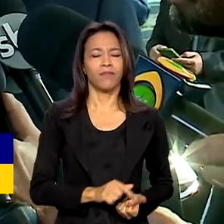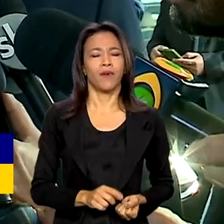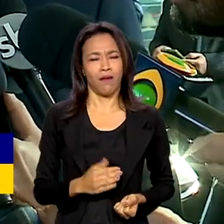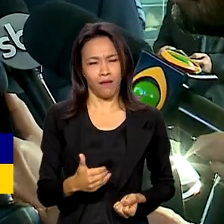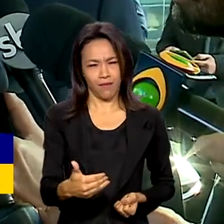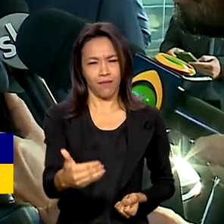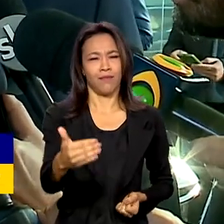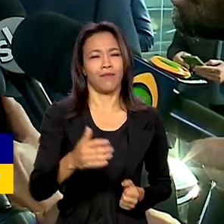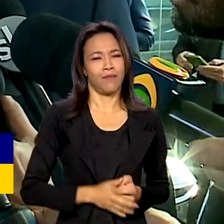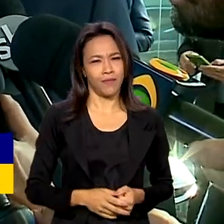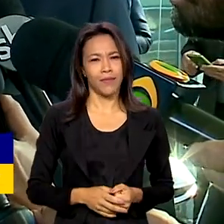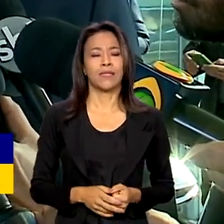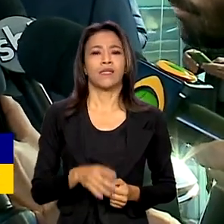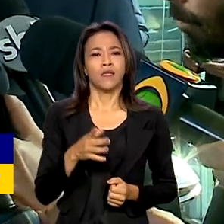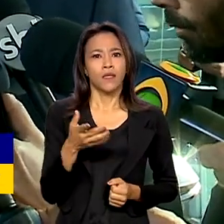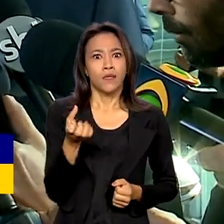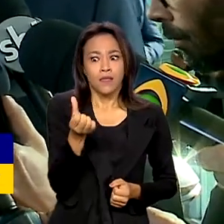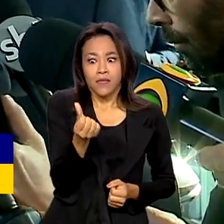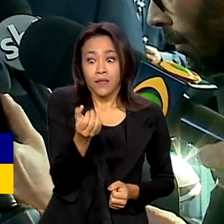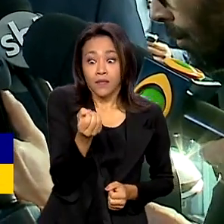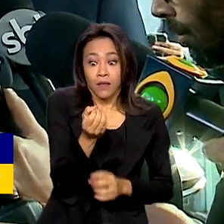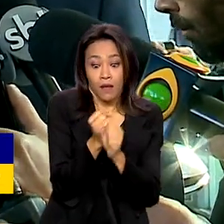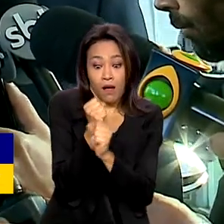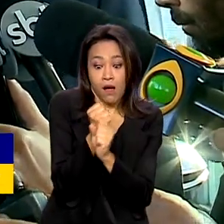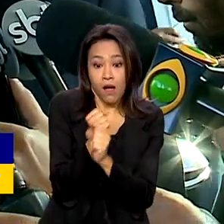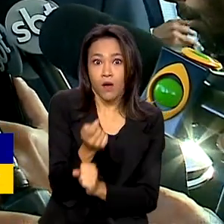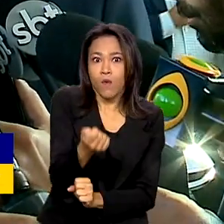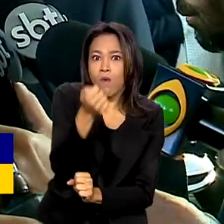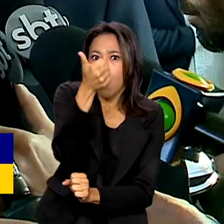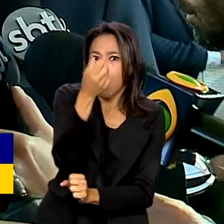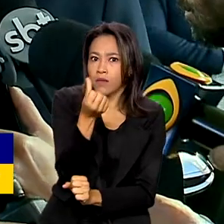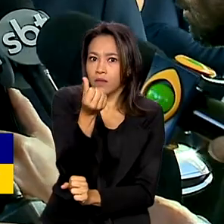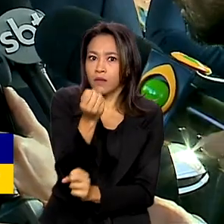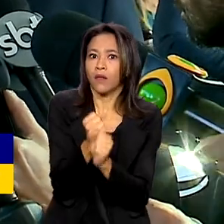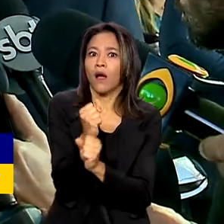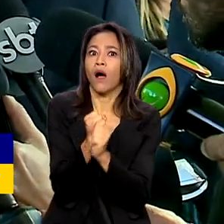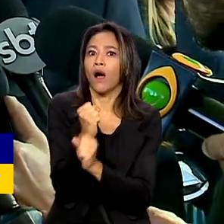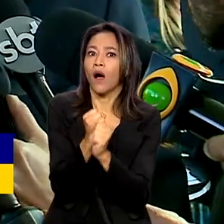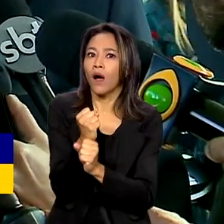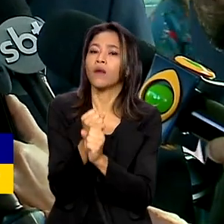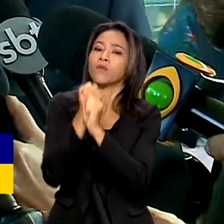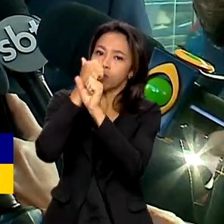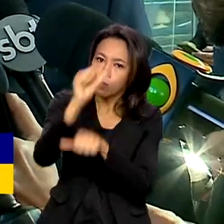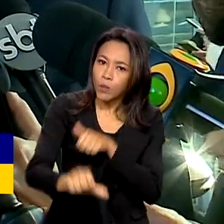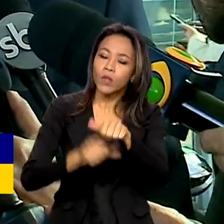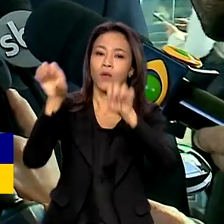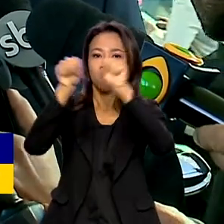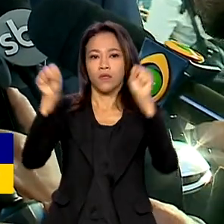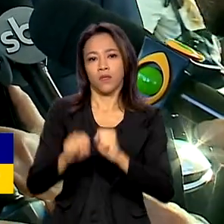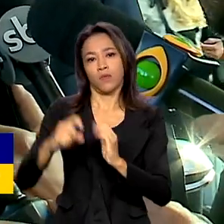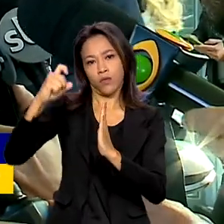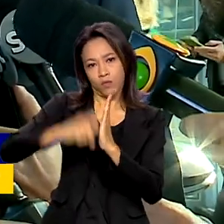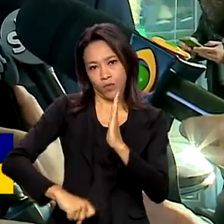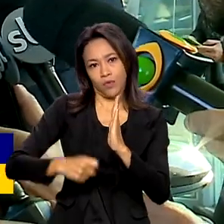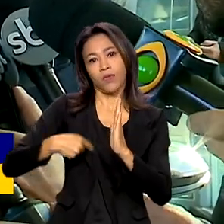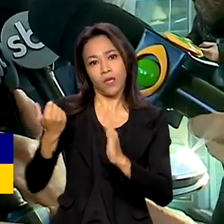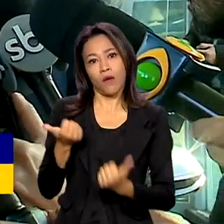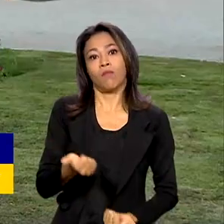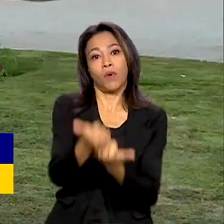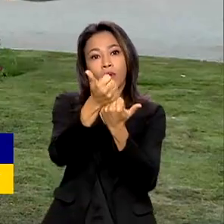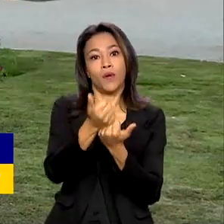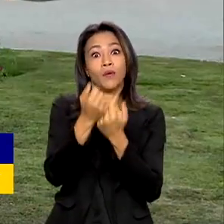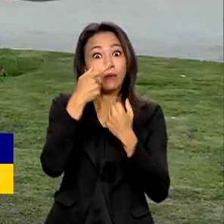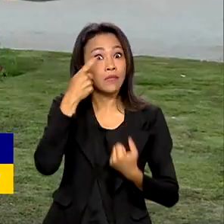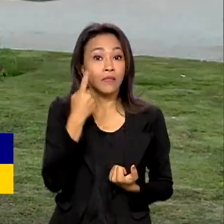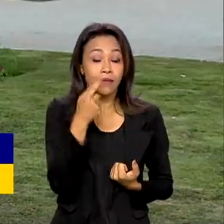prestes a, depois de 60 anos, quase 60 anos, fazer uma reforma tributária que atenda aos interesses do país.